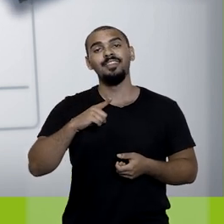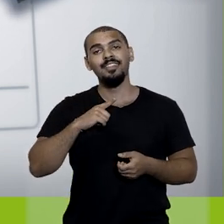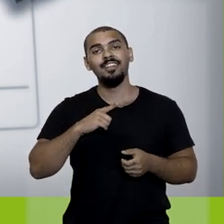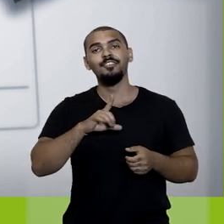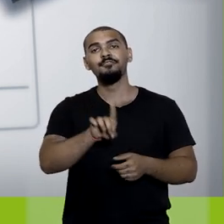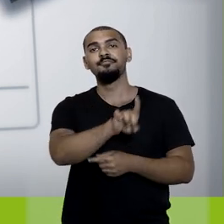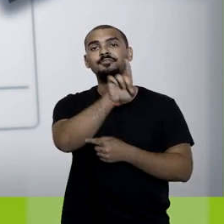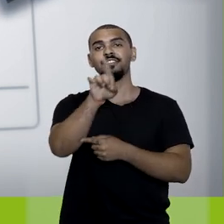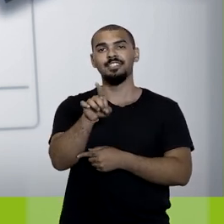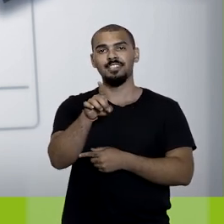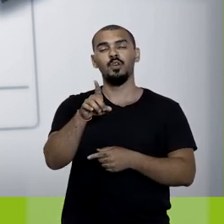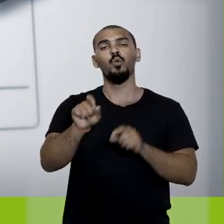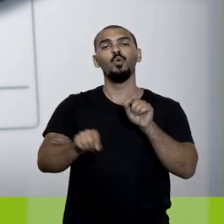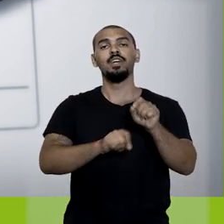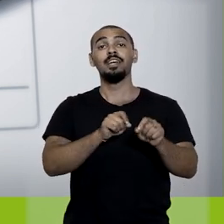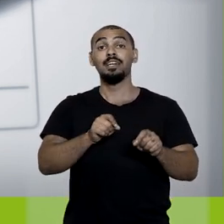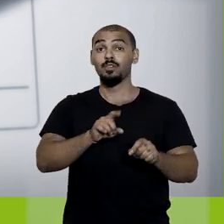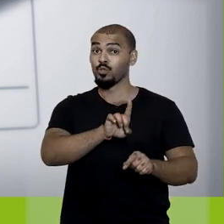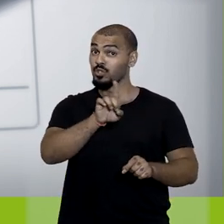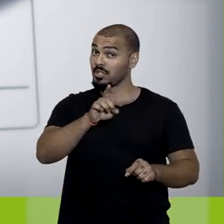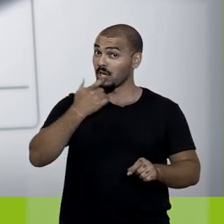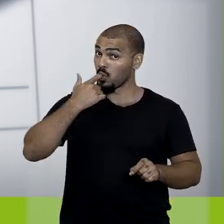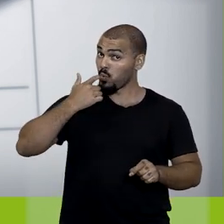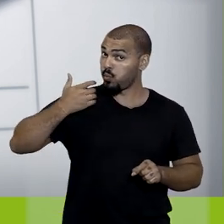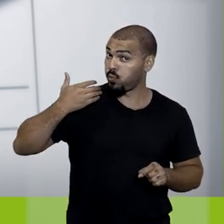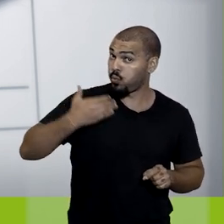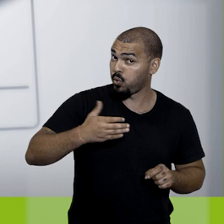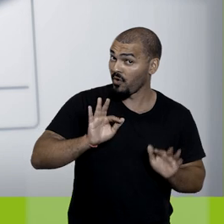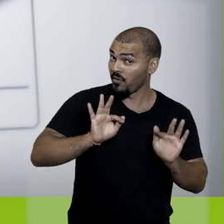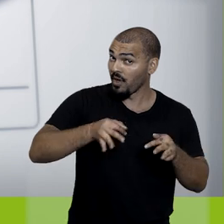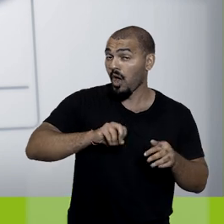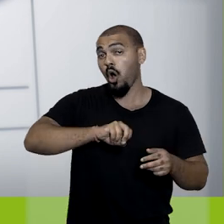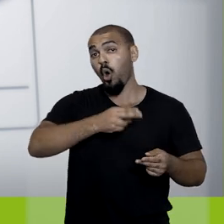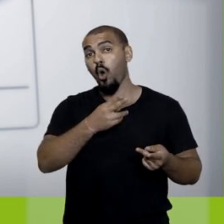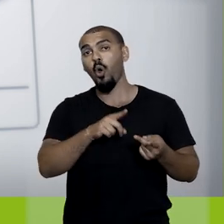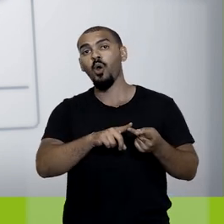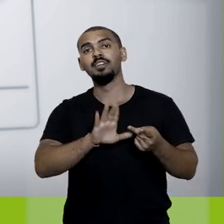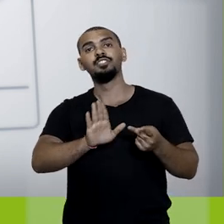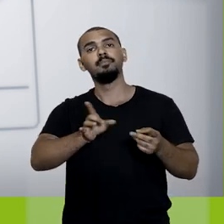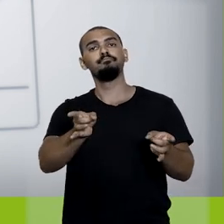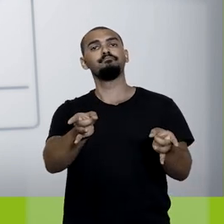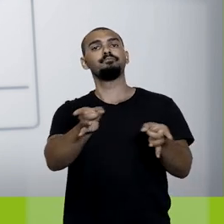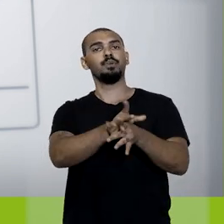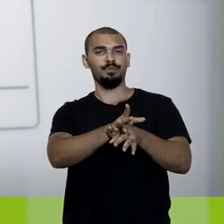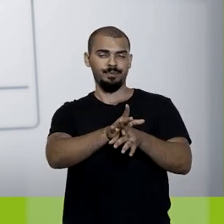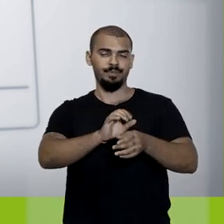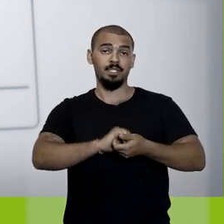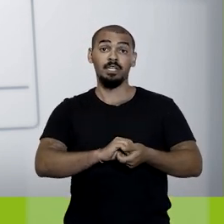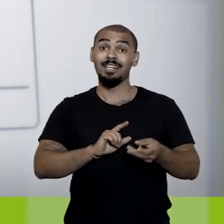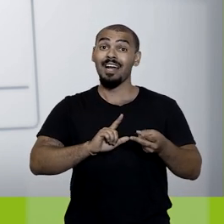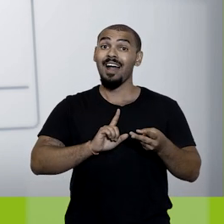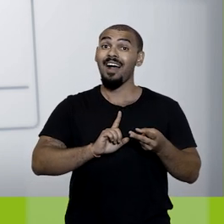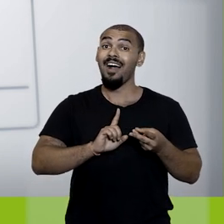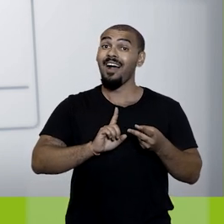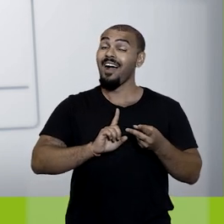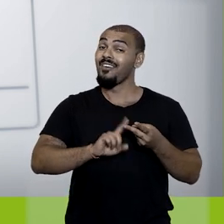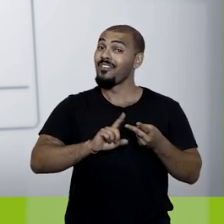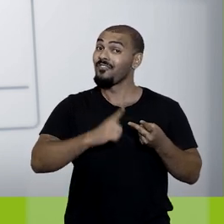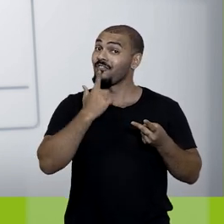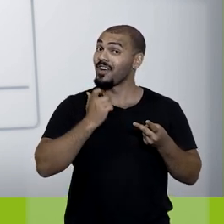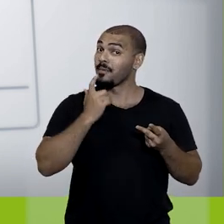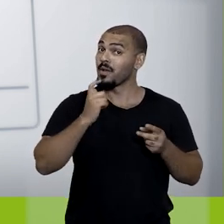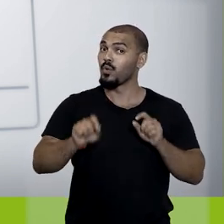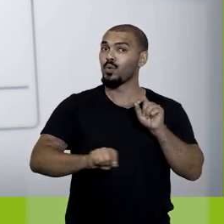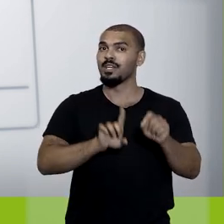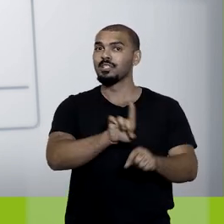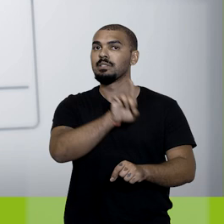dias com marcação de retorno com datas a vencer ou prazos cumpridos até a data estabelecida. E em vermelho,